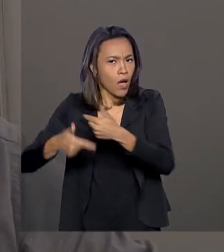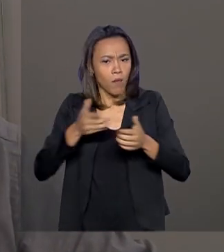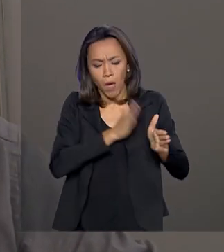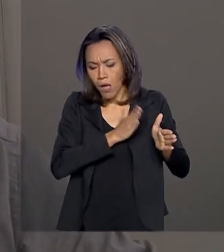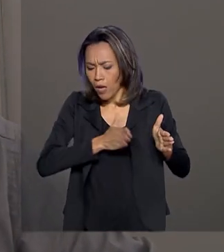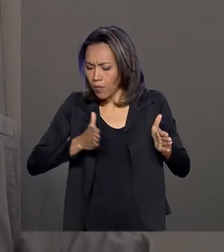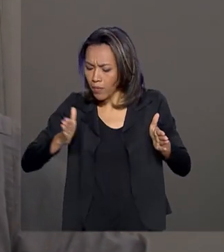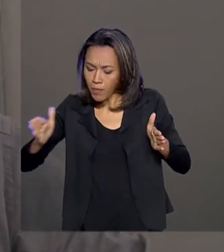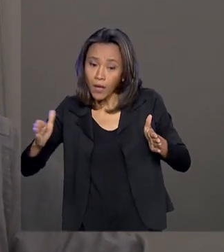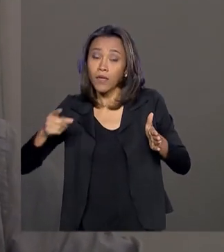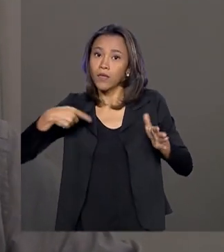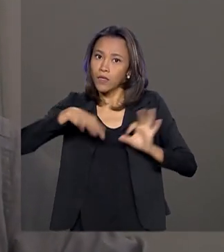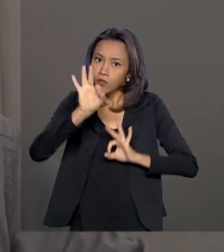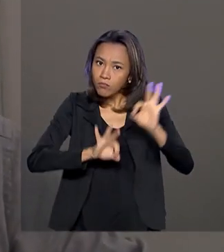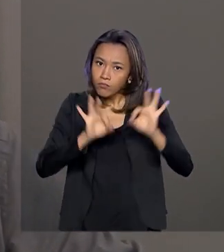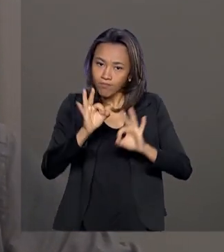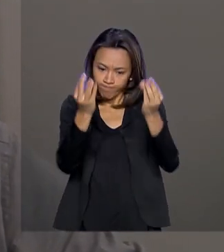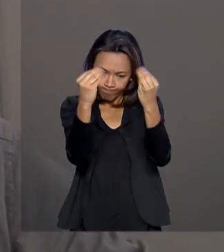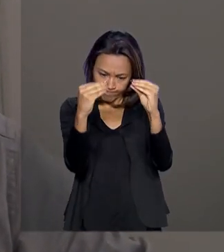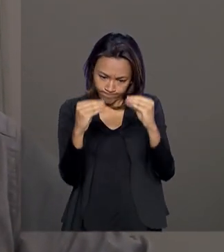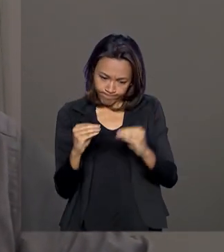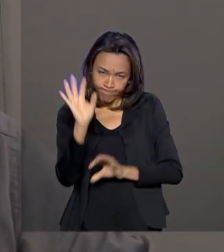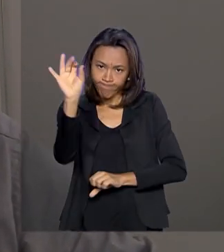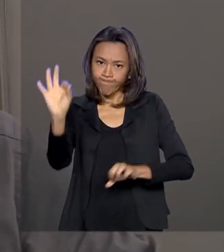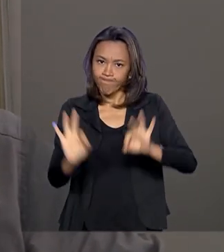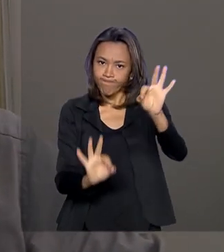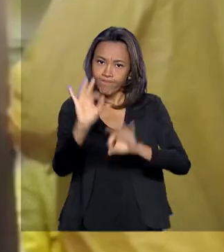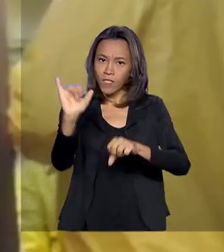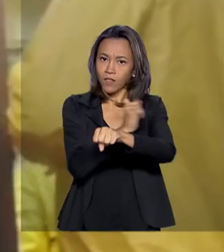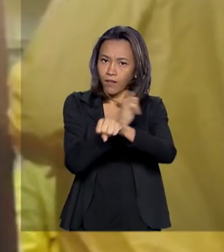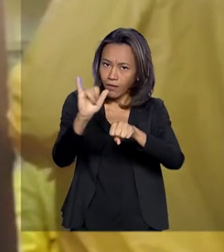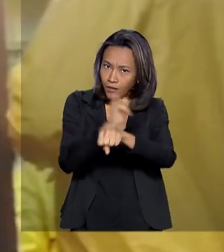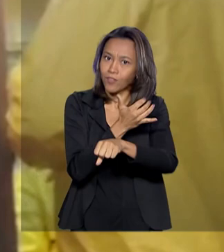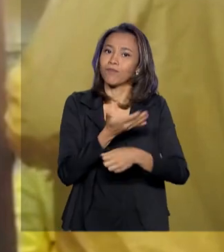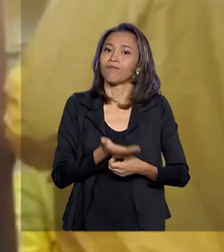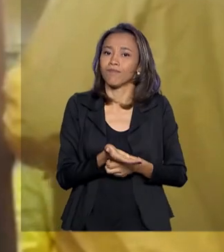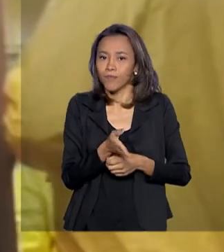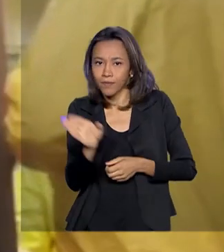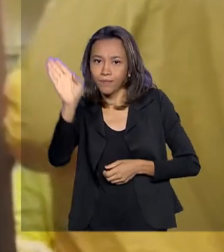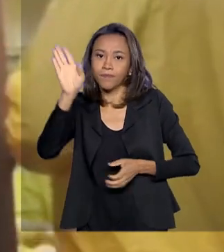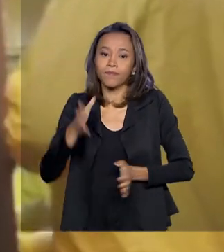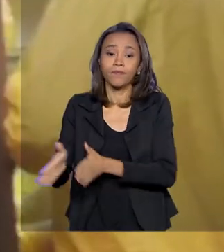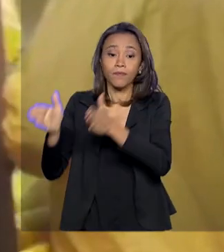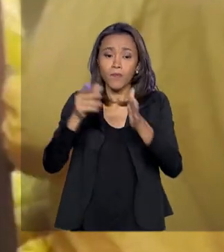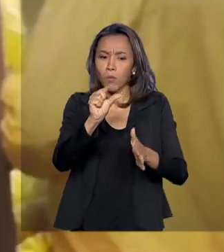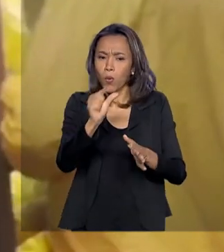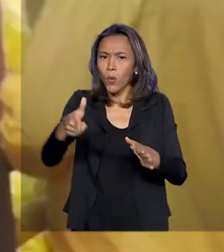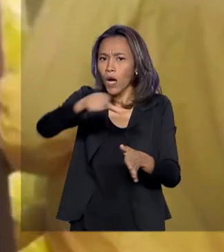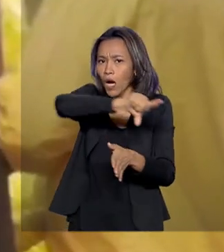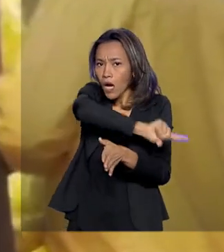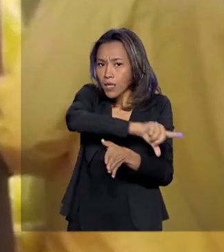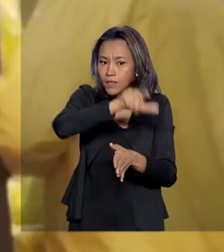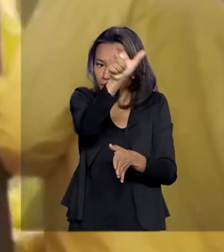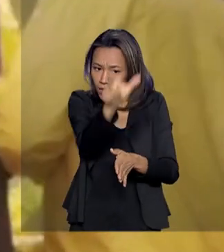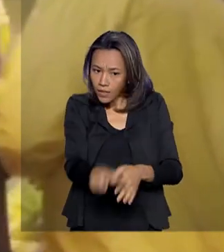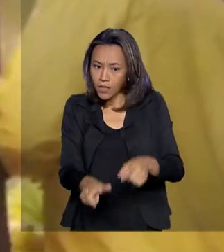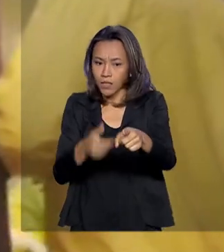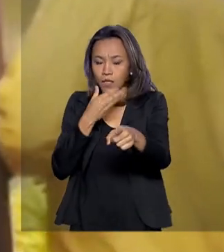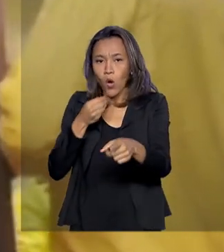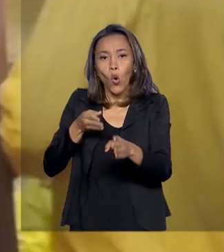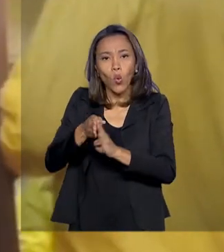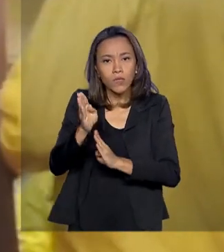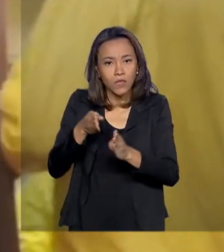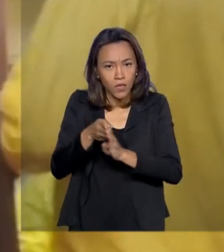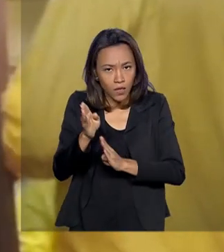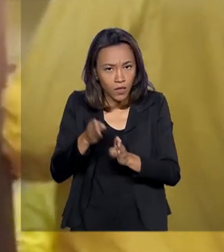repercutiram em um plano de contingência estratégico para o país. Pouco antes de chegar ao Brasil, o conselheiro do Itamaraty, João